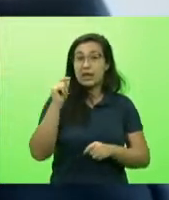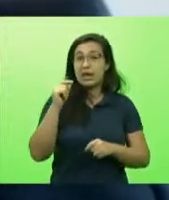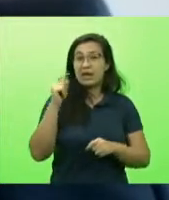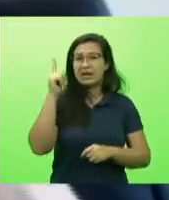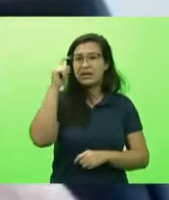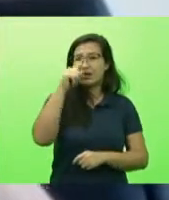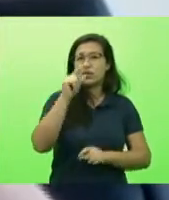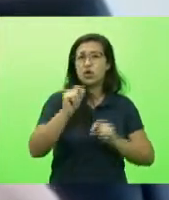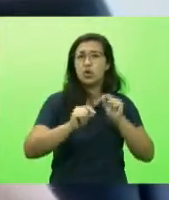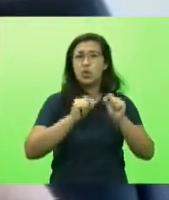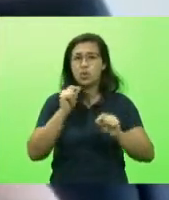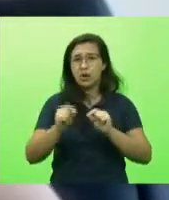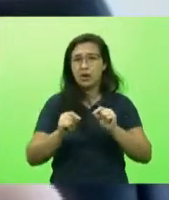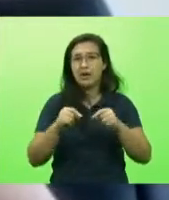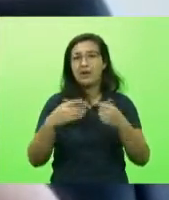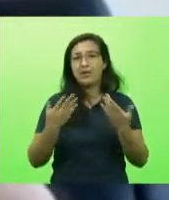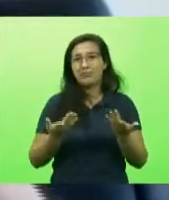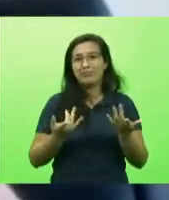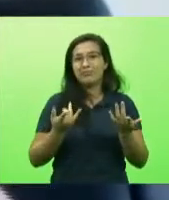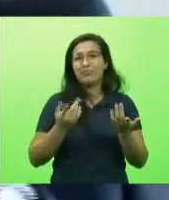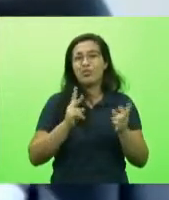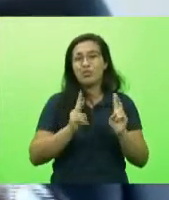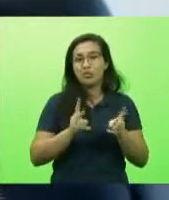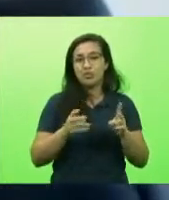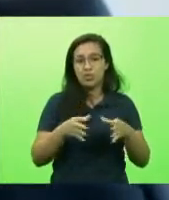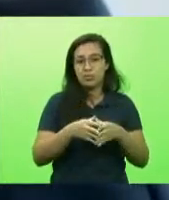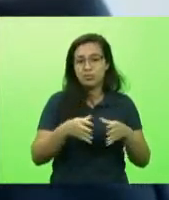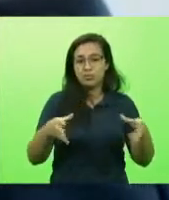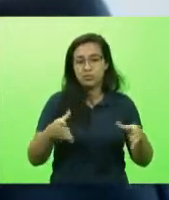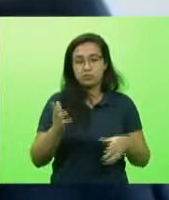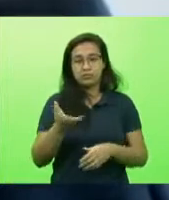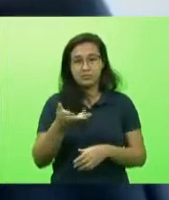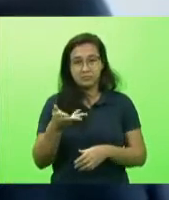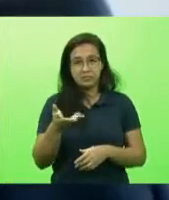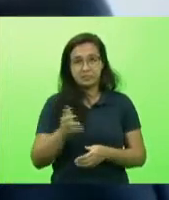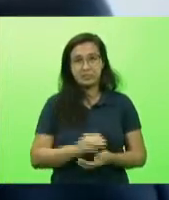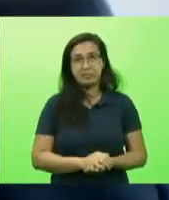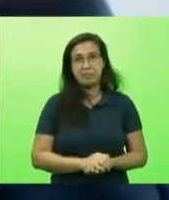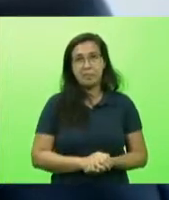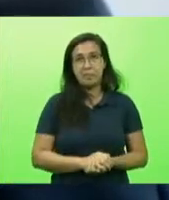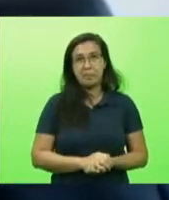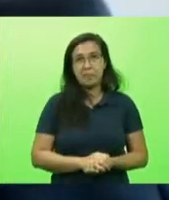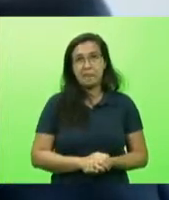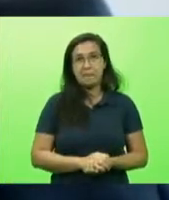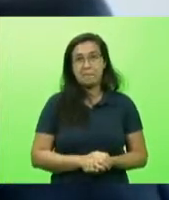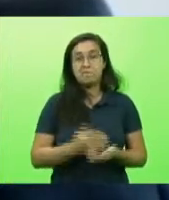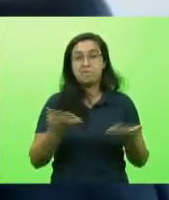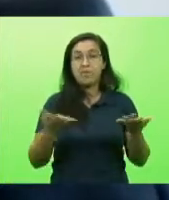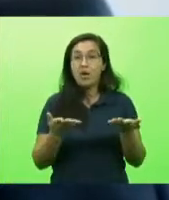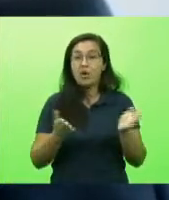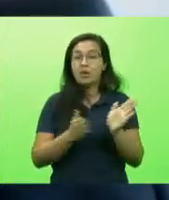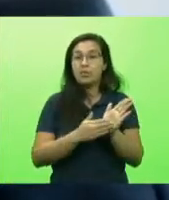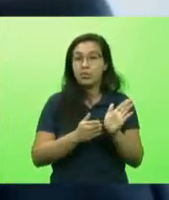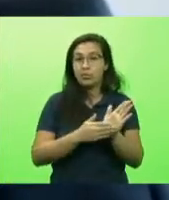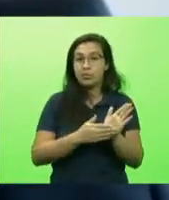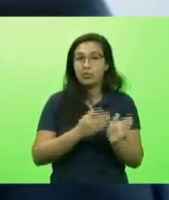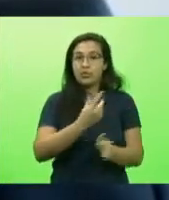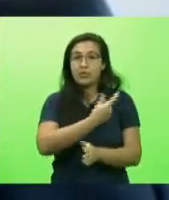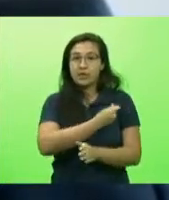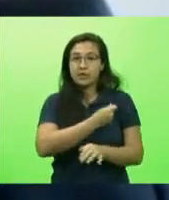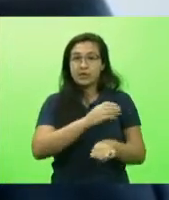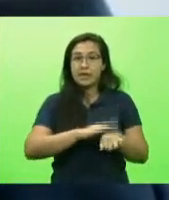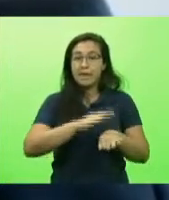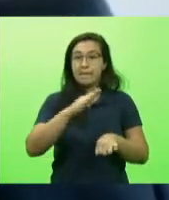aí continuar então ou aumentar essa velocidade finalizando nós estamos agora propondo vacinar acima de 90